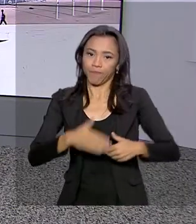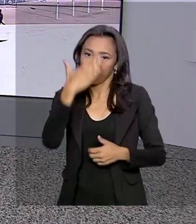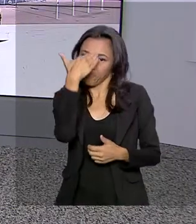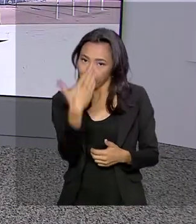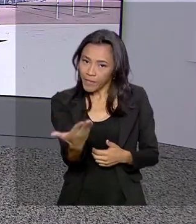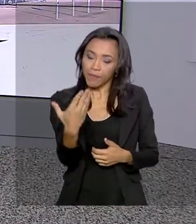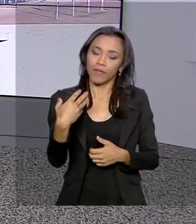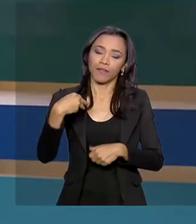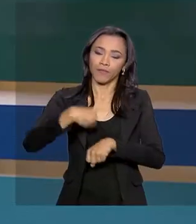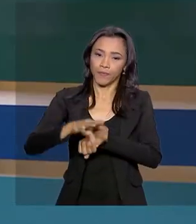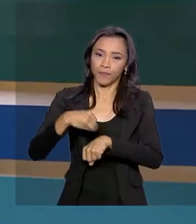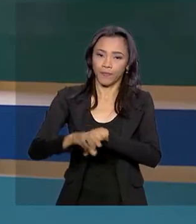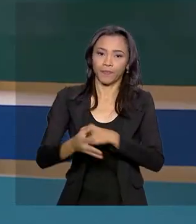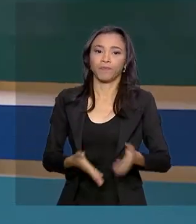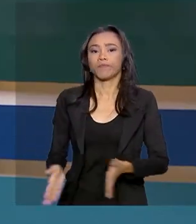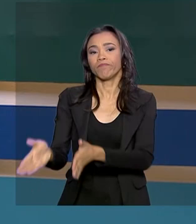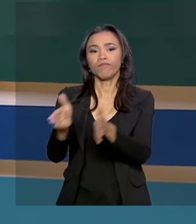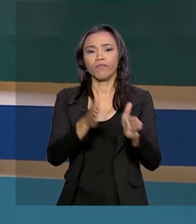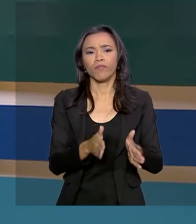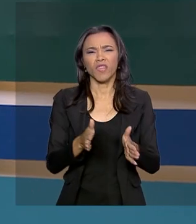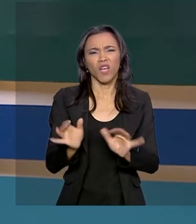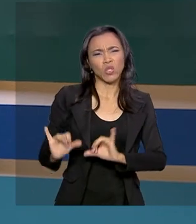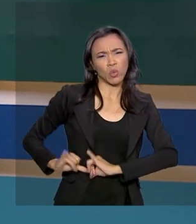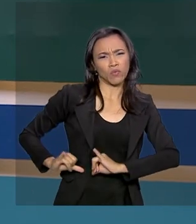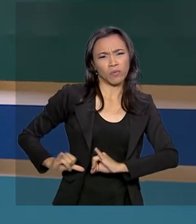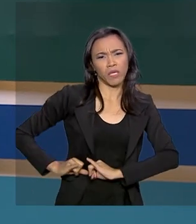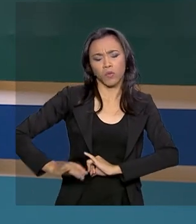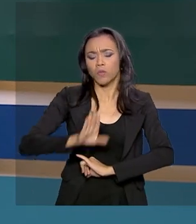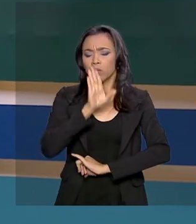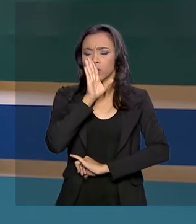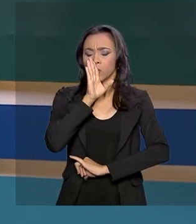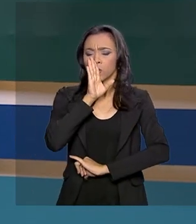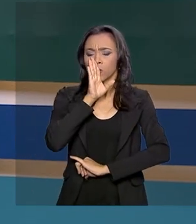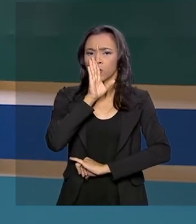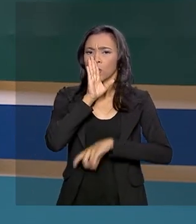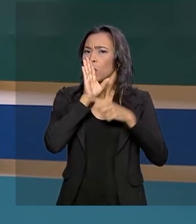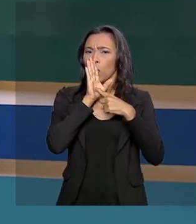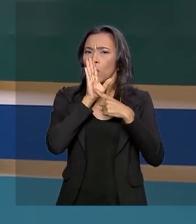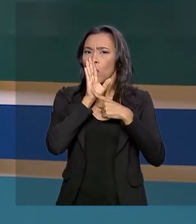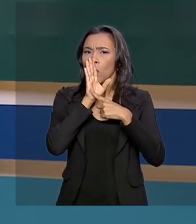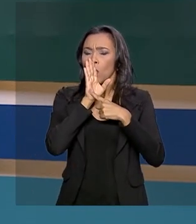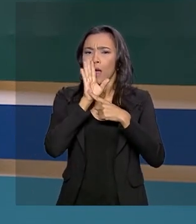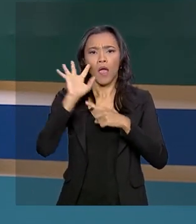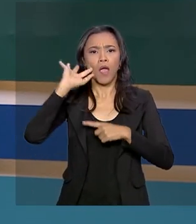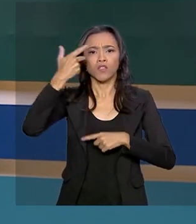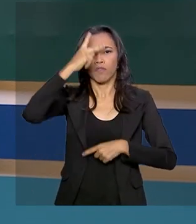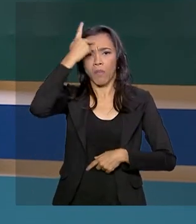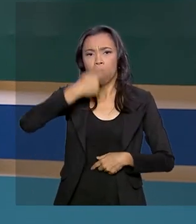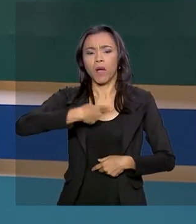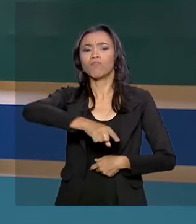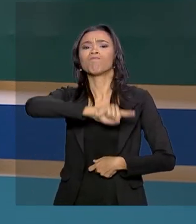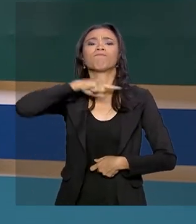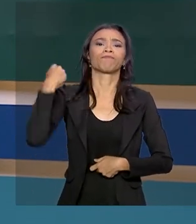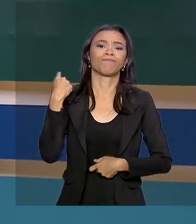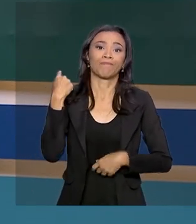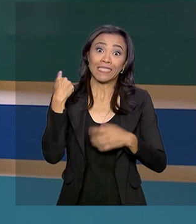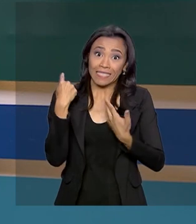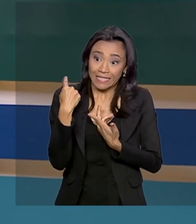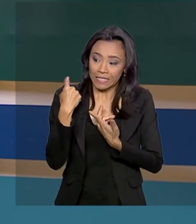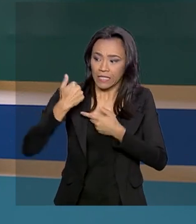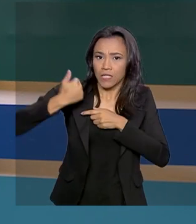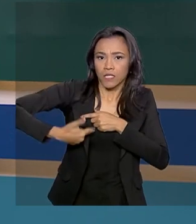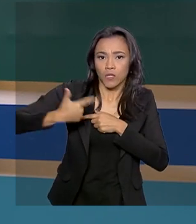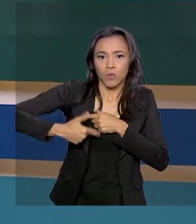informações ao vivo. Um sofrimento silencioso que pode levar pessoas a tirarem a própria vida. O suicídio é a